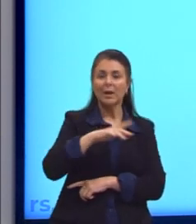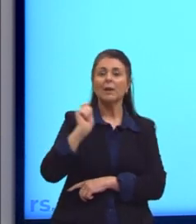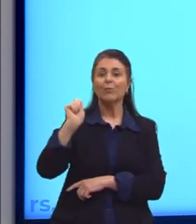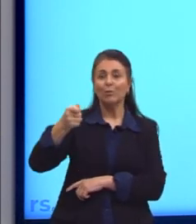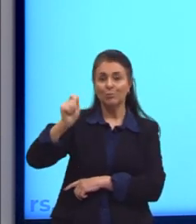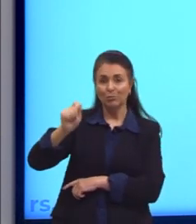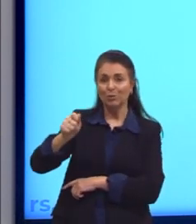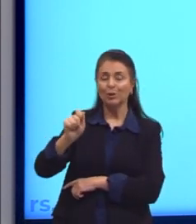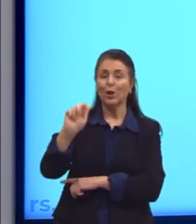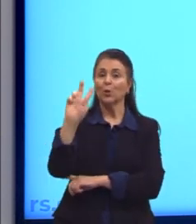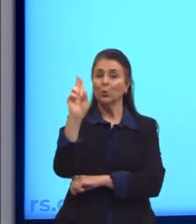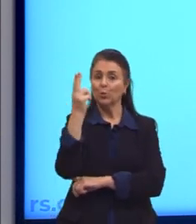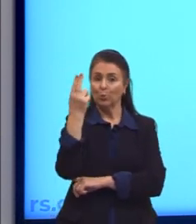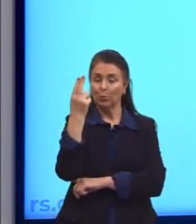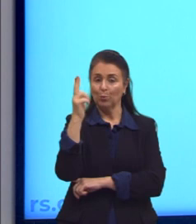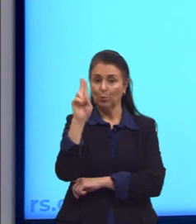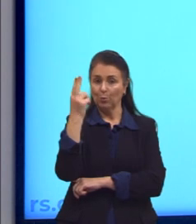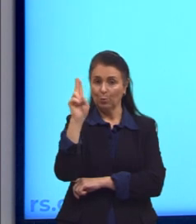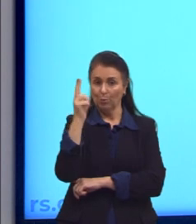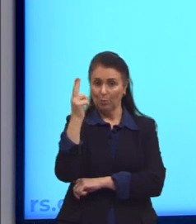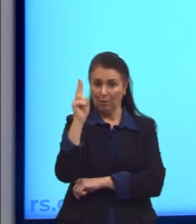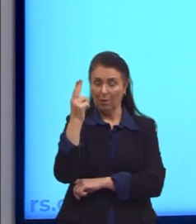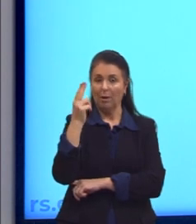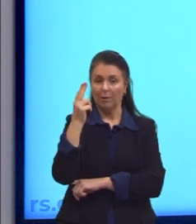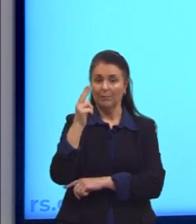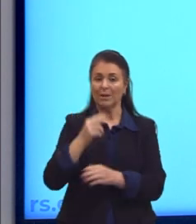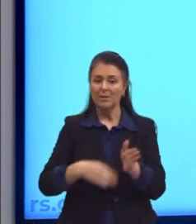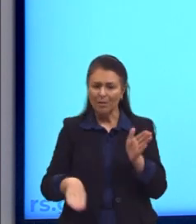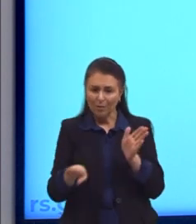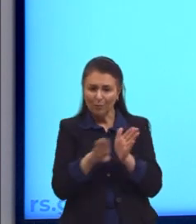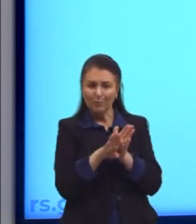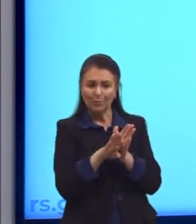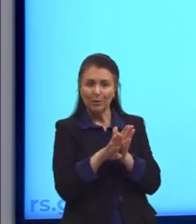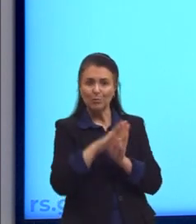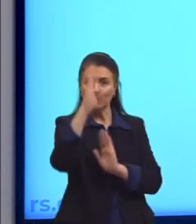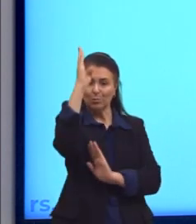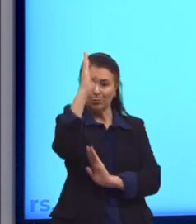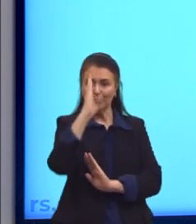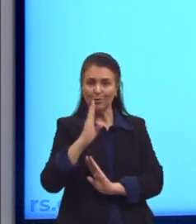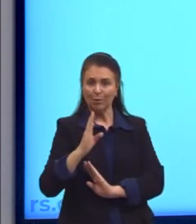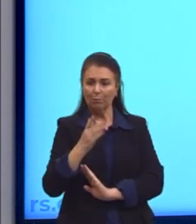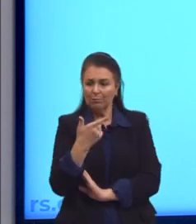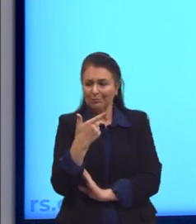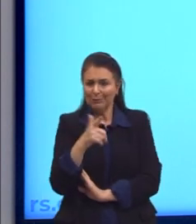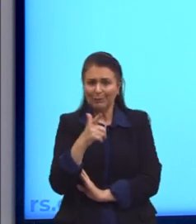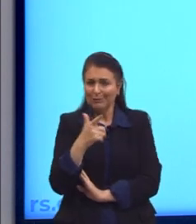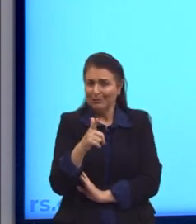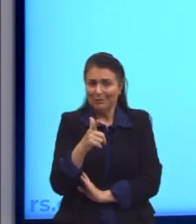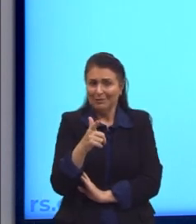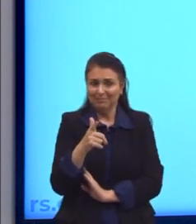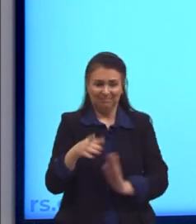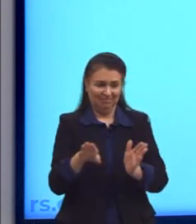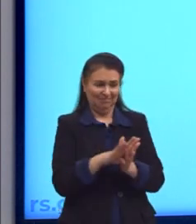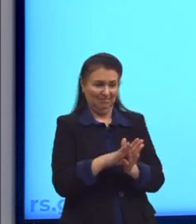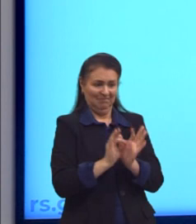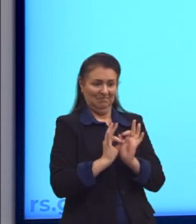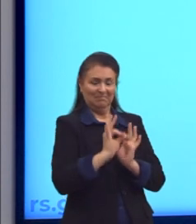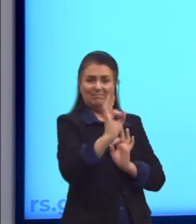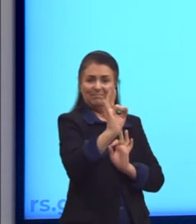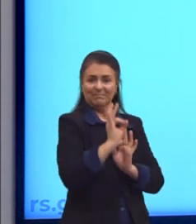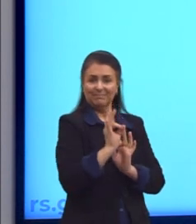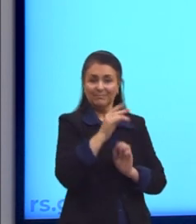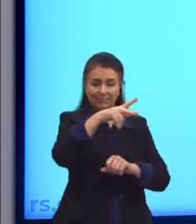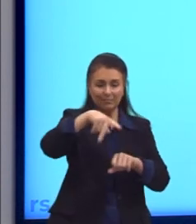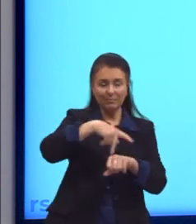Uruguai. E lembrar isso, essa fronteira do Brasil, ela não existia. O país que a gente chama de